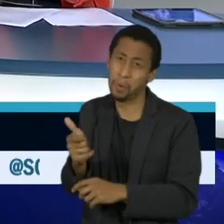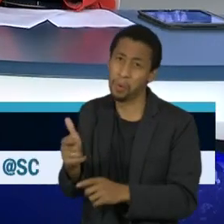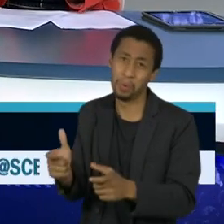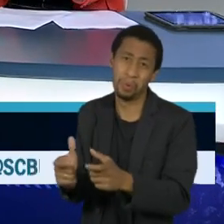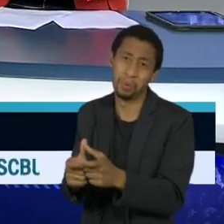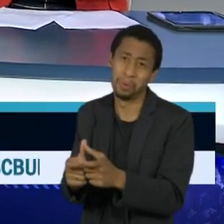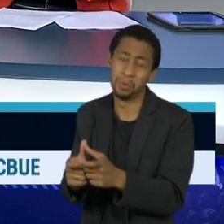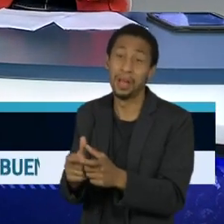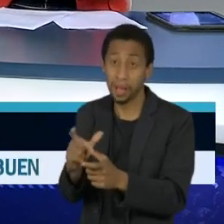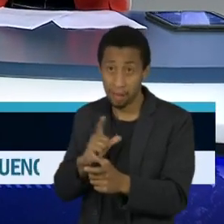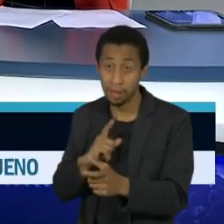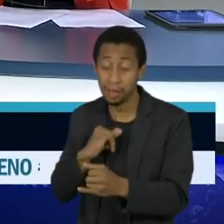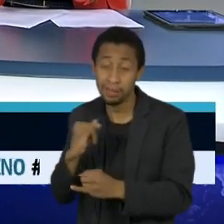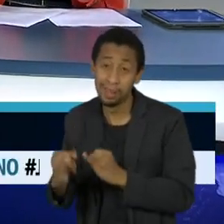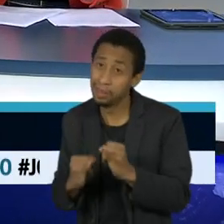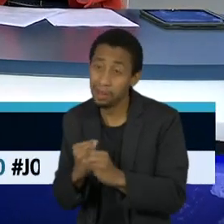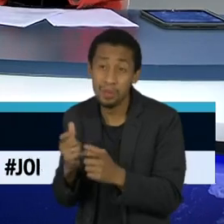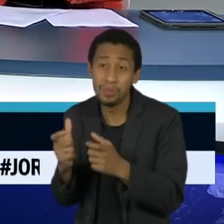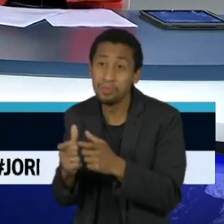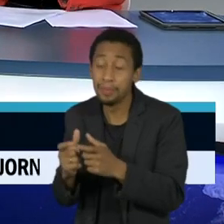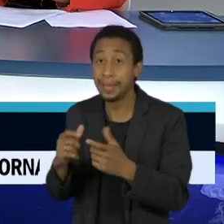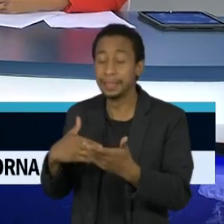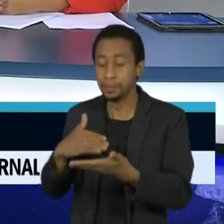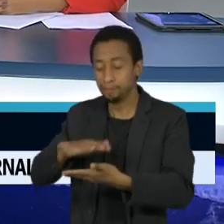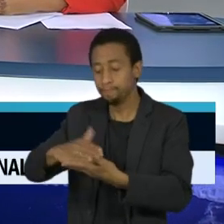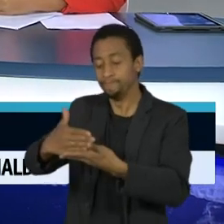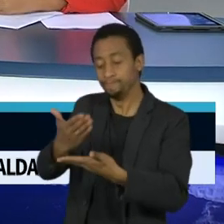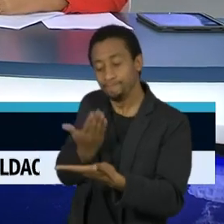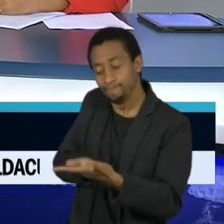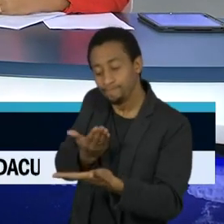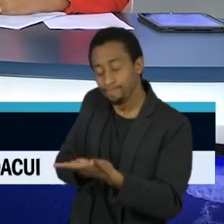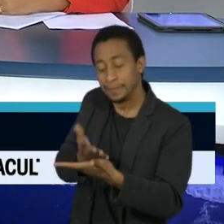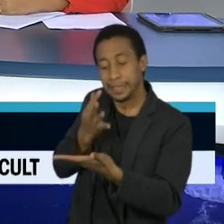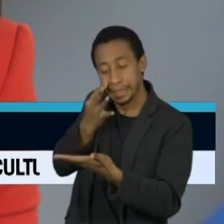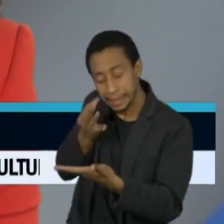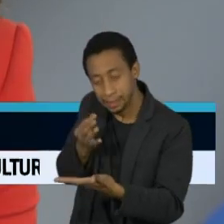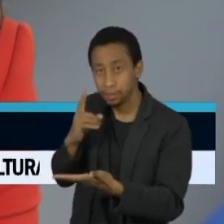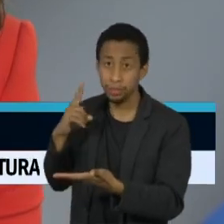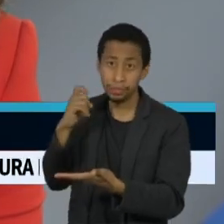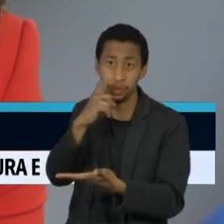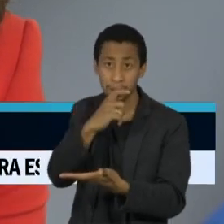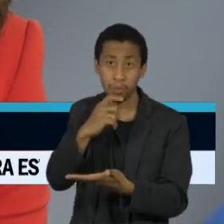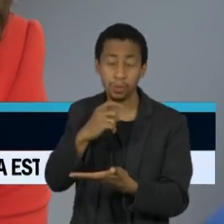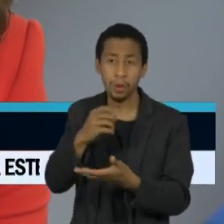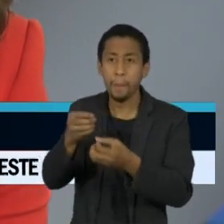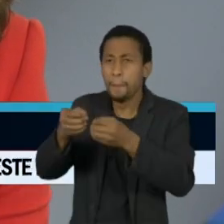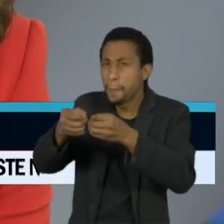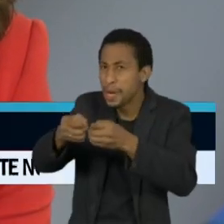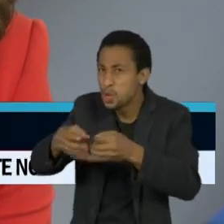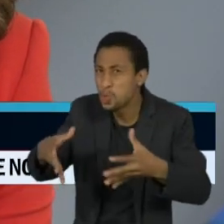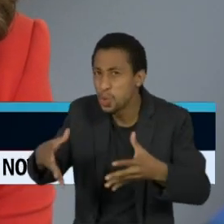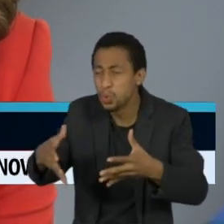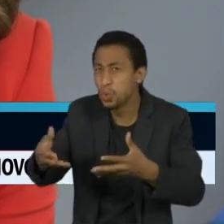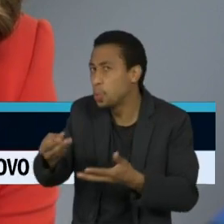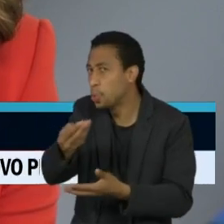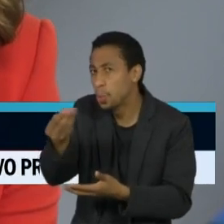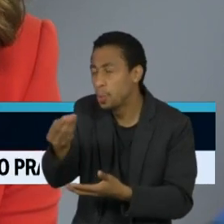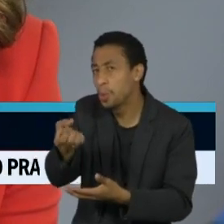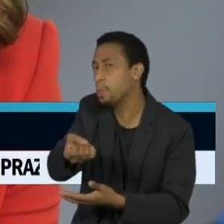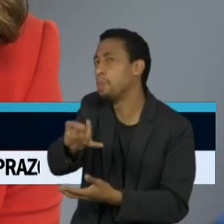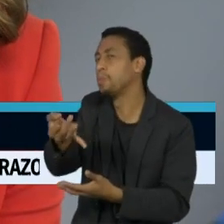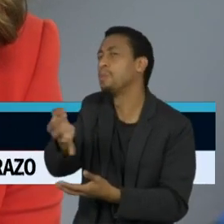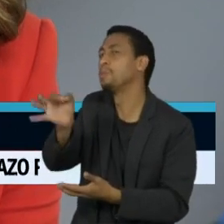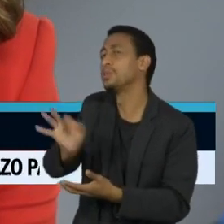dificuldade de concentração e adquirir aquele conteúdo. Qual o tamanho do prejuízo para o aprendizado dos alunos